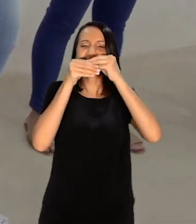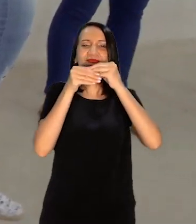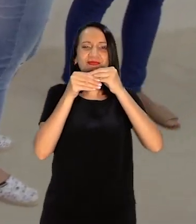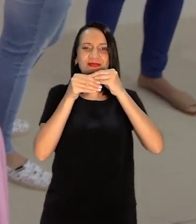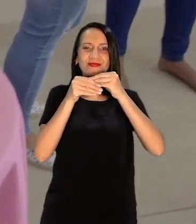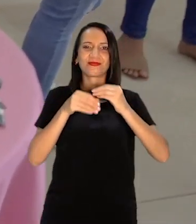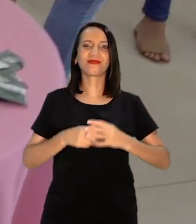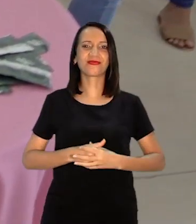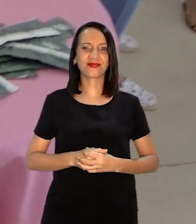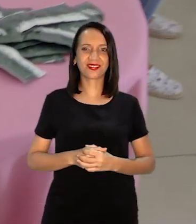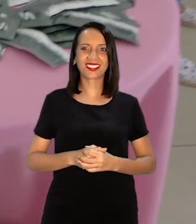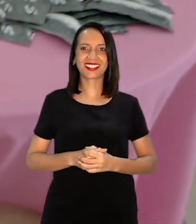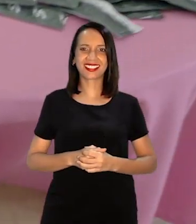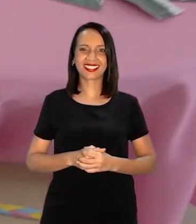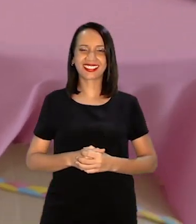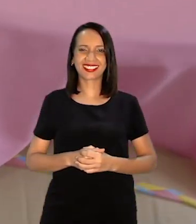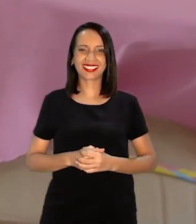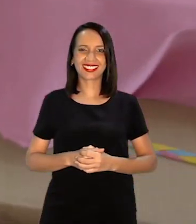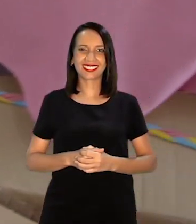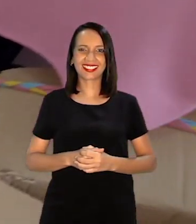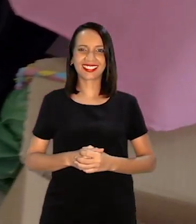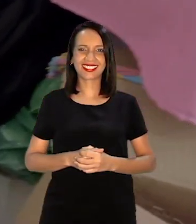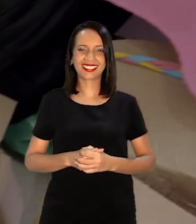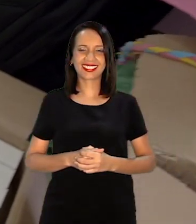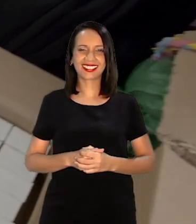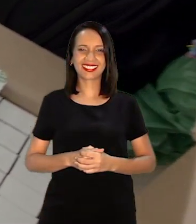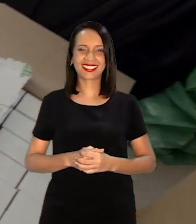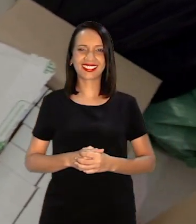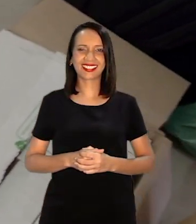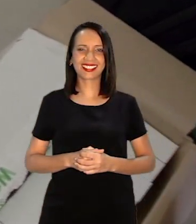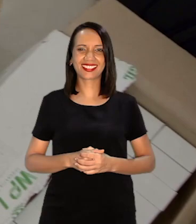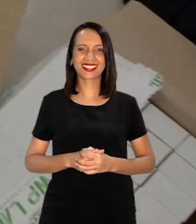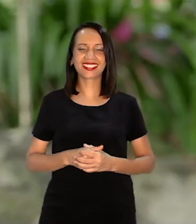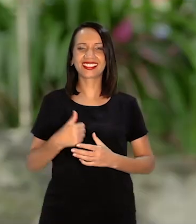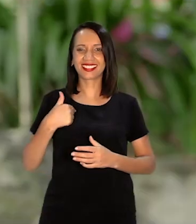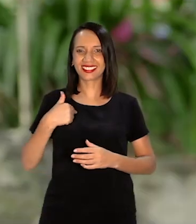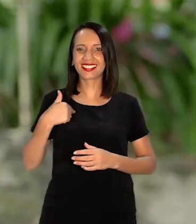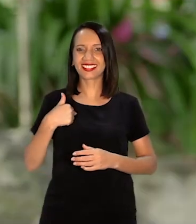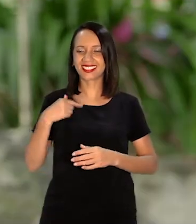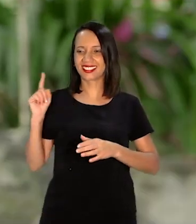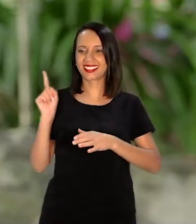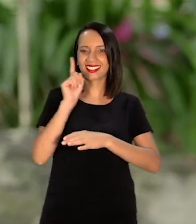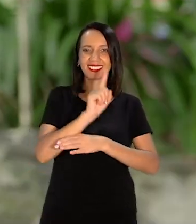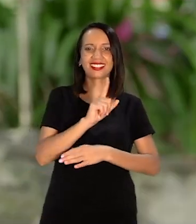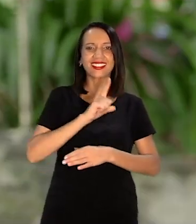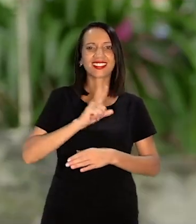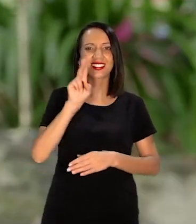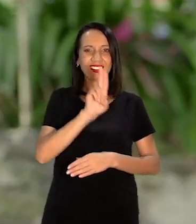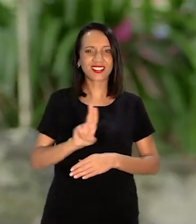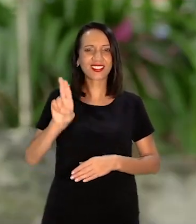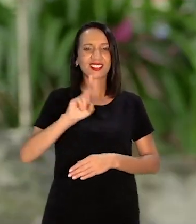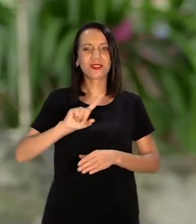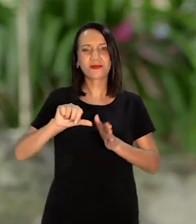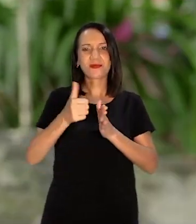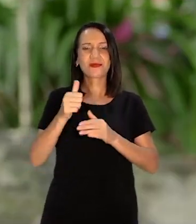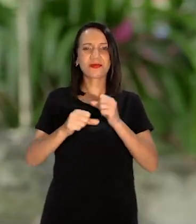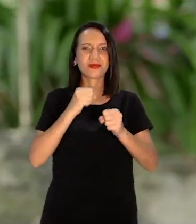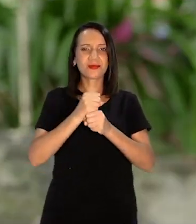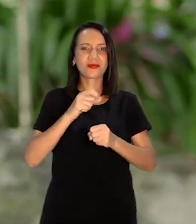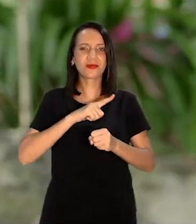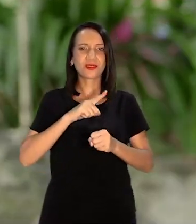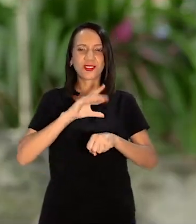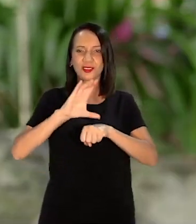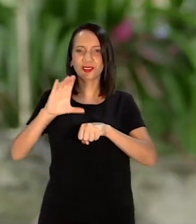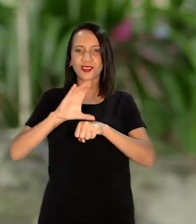Médicas numa sala Com medicamentos Quando eu fui para a universidade No primeiro ano Que eu estava lá Beatriz Eu descobri que tinha Um cursinho